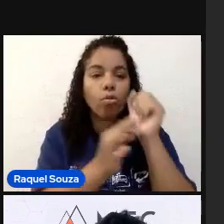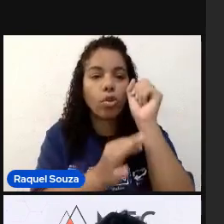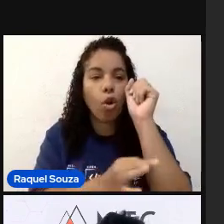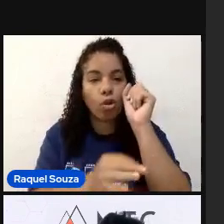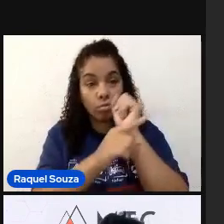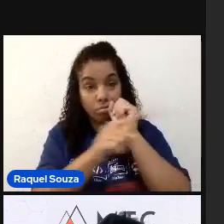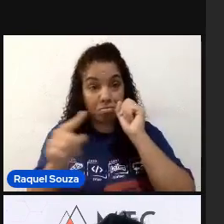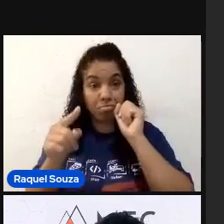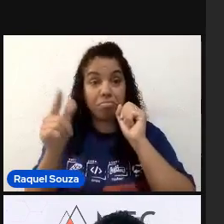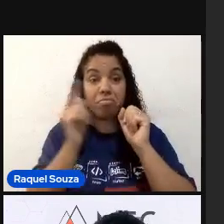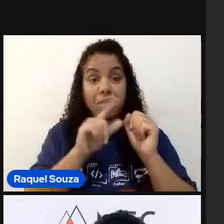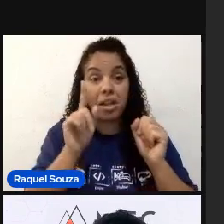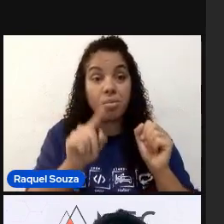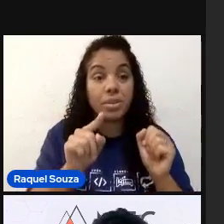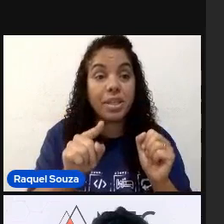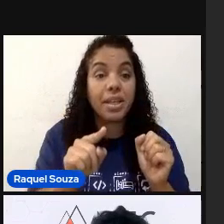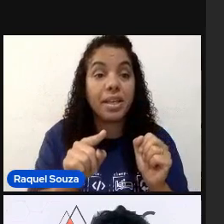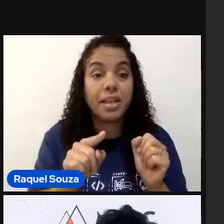poder...